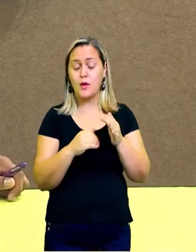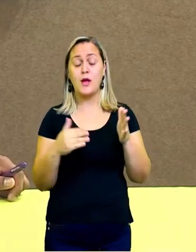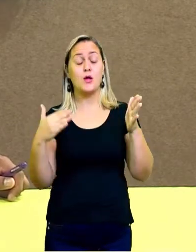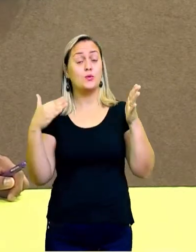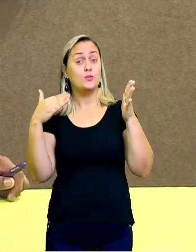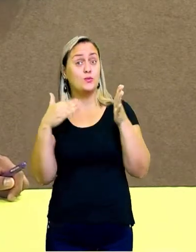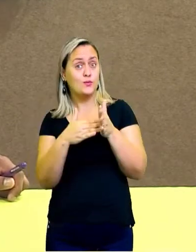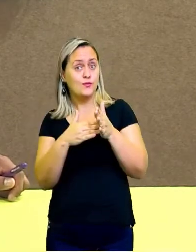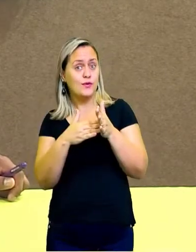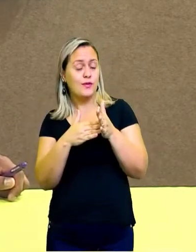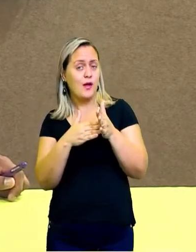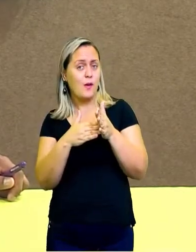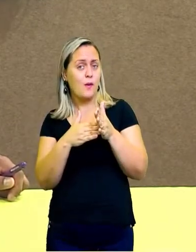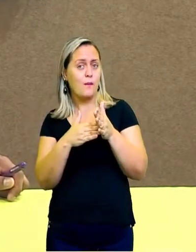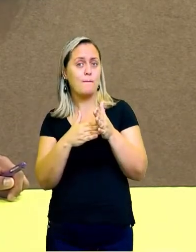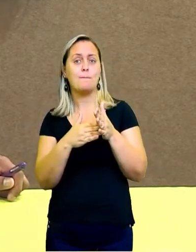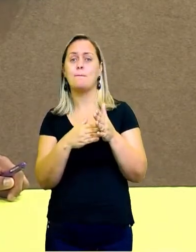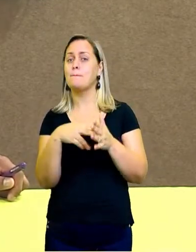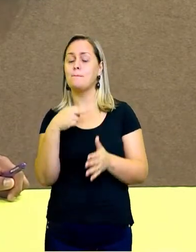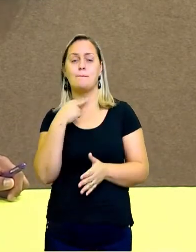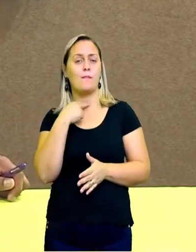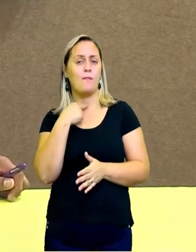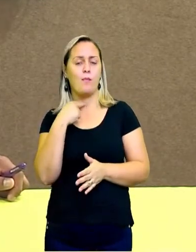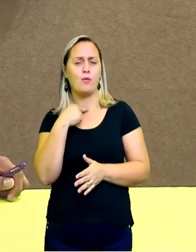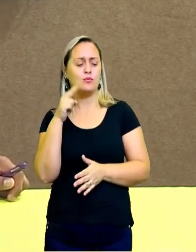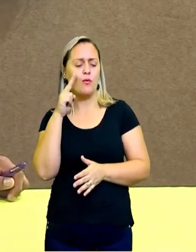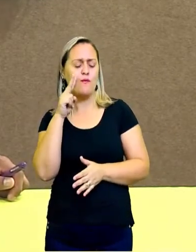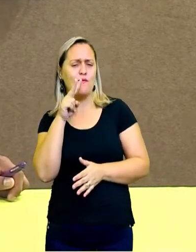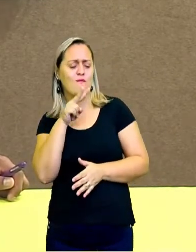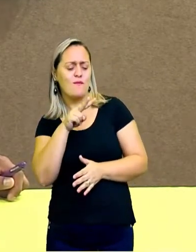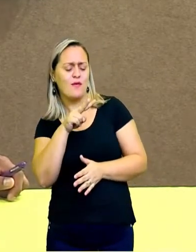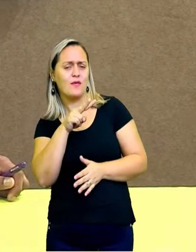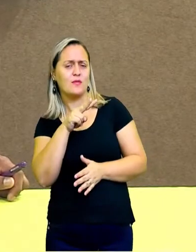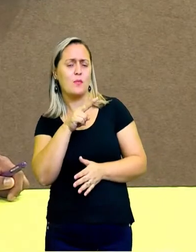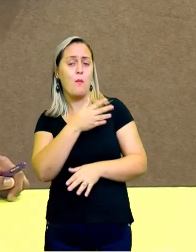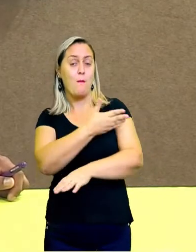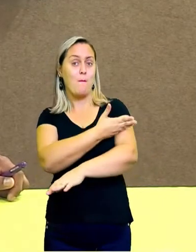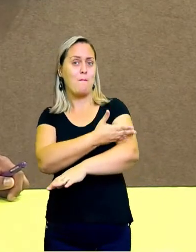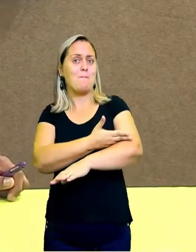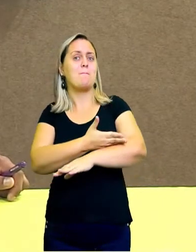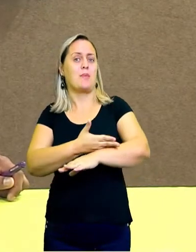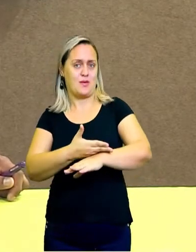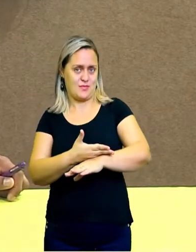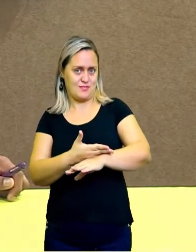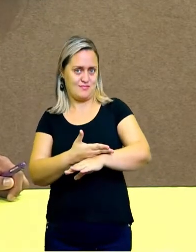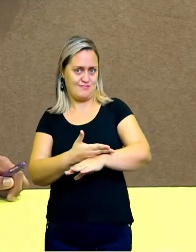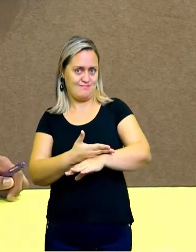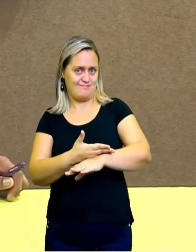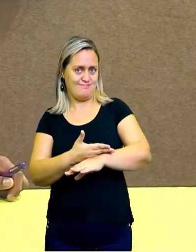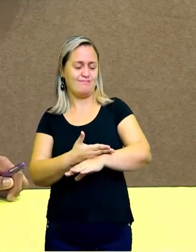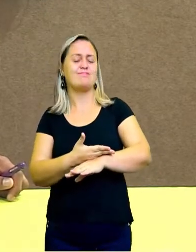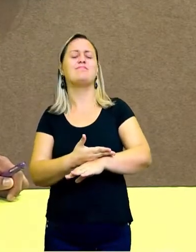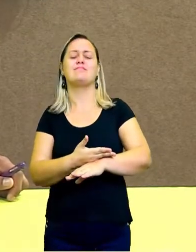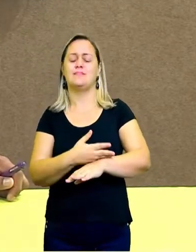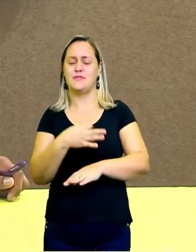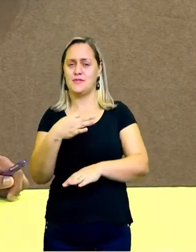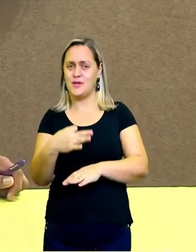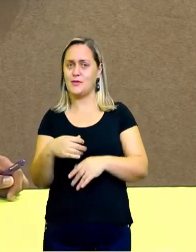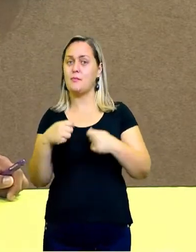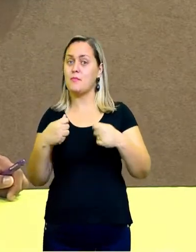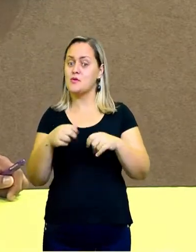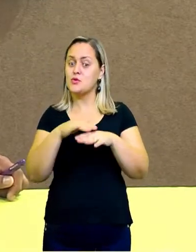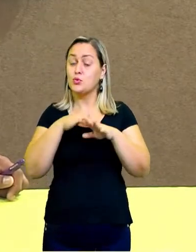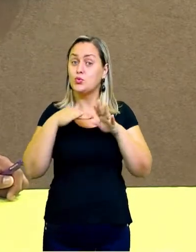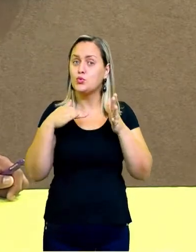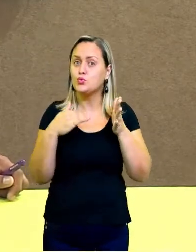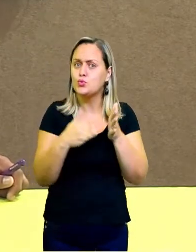que tem um quadrado específico, já separando, delimitando a sua área, que dentro desse espaço, esteja todo colorido, todo